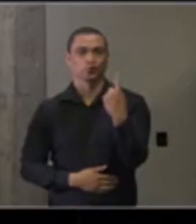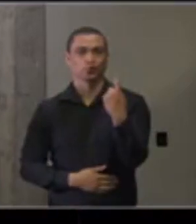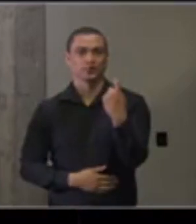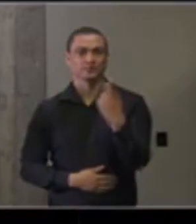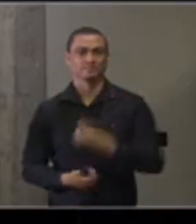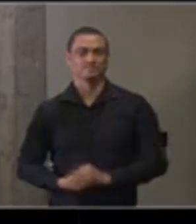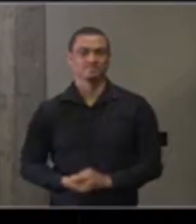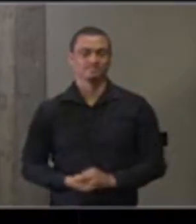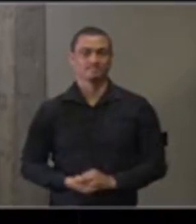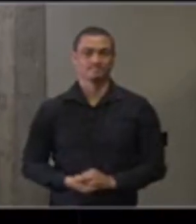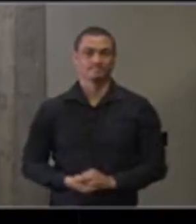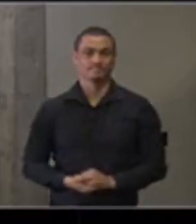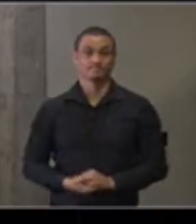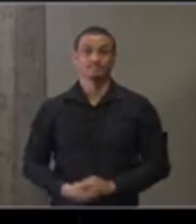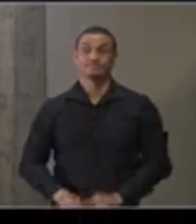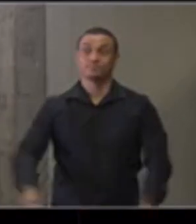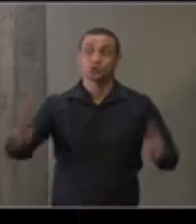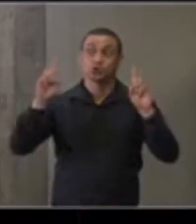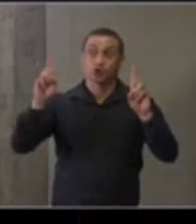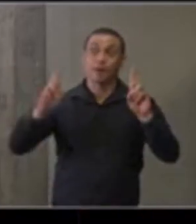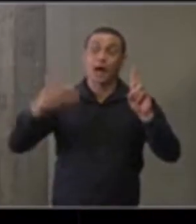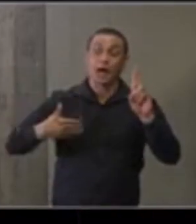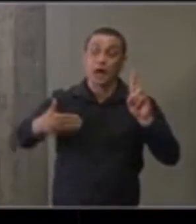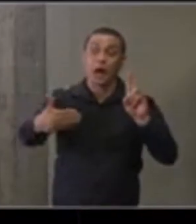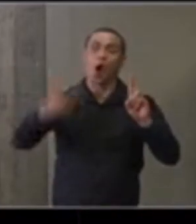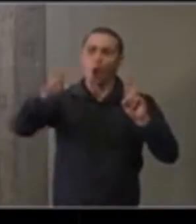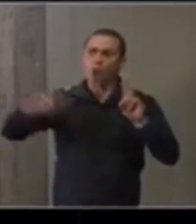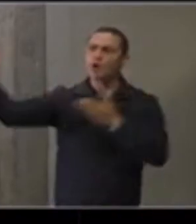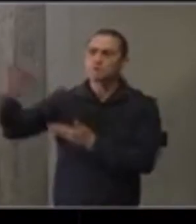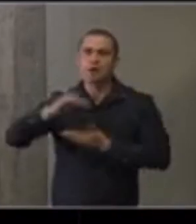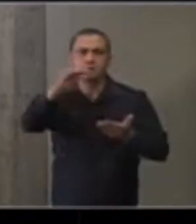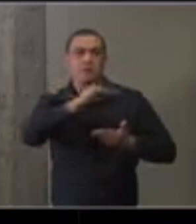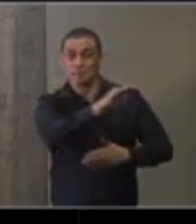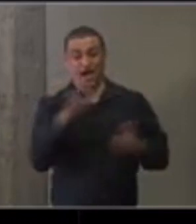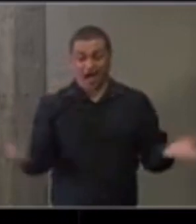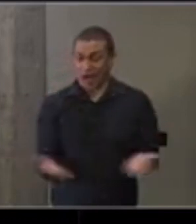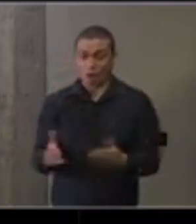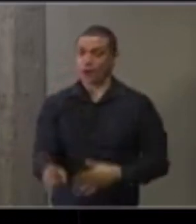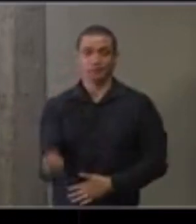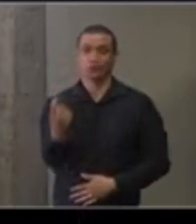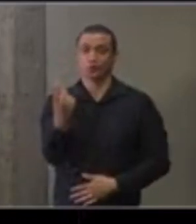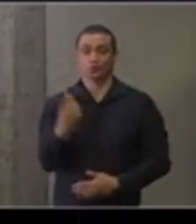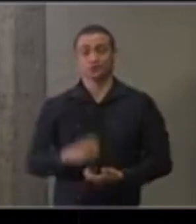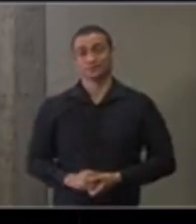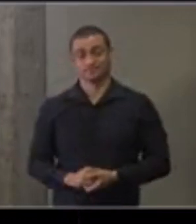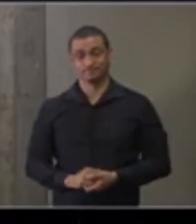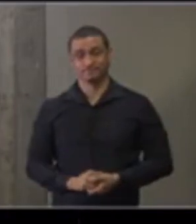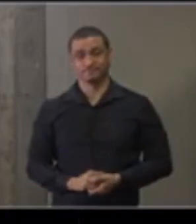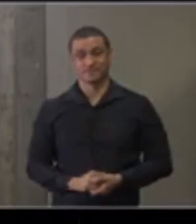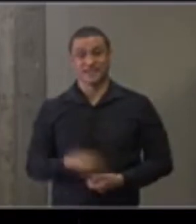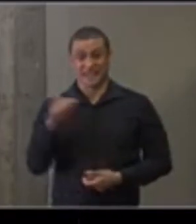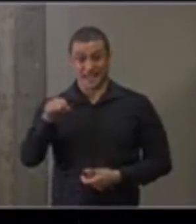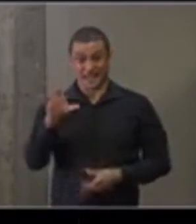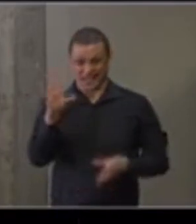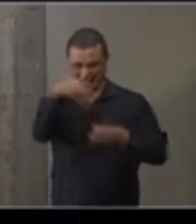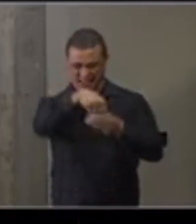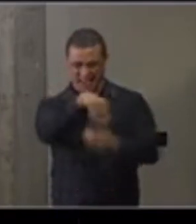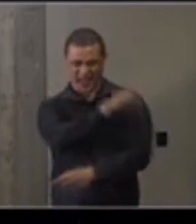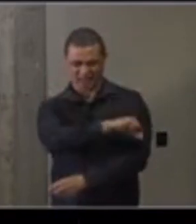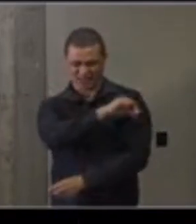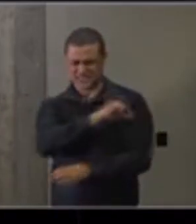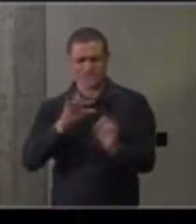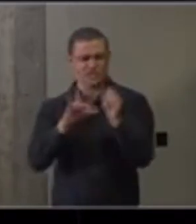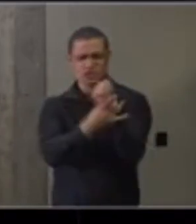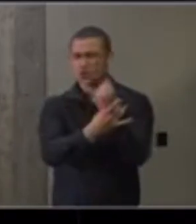Brasil. Esperamos que tenhamos mais vacinas, mas, nesse momento, é a que nós temos. Está entre as vacinas mais